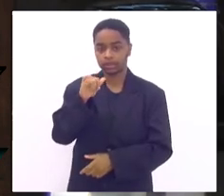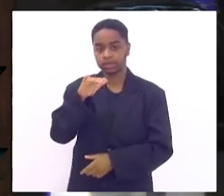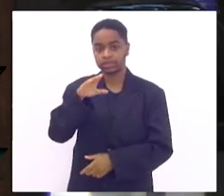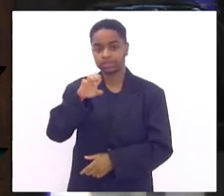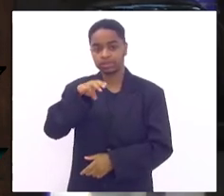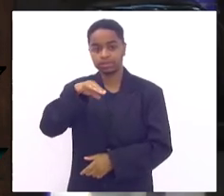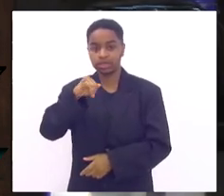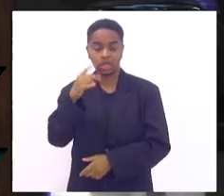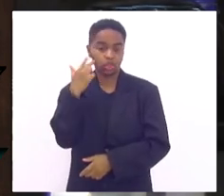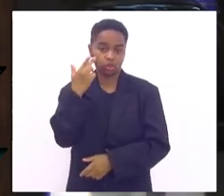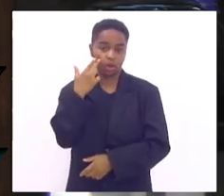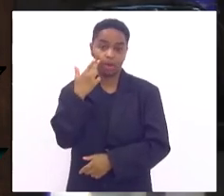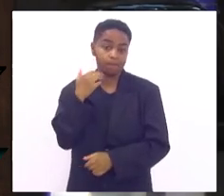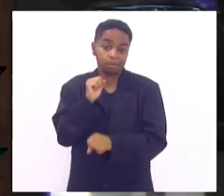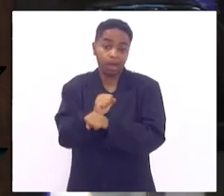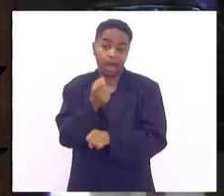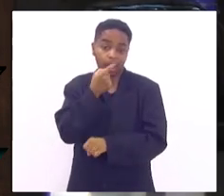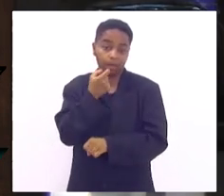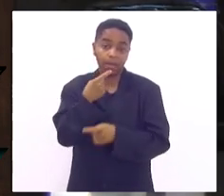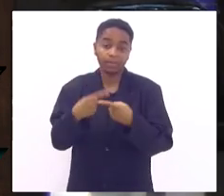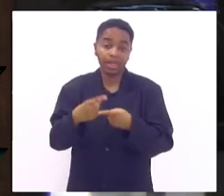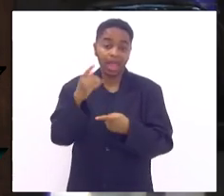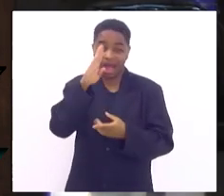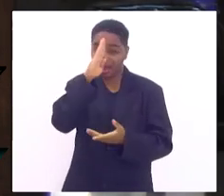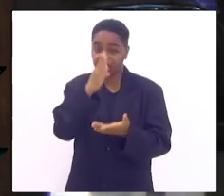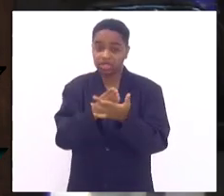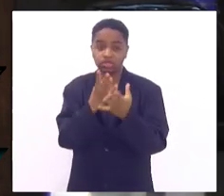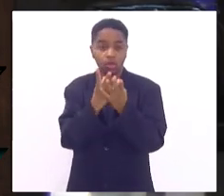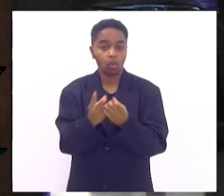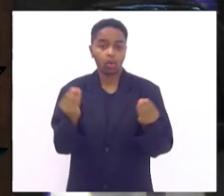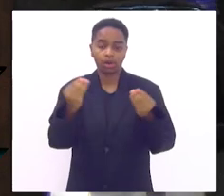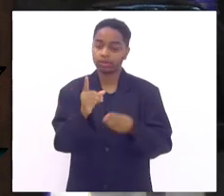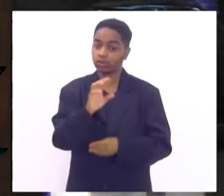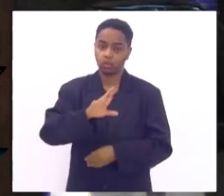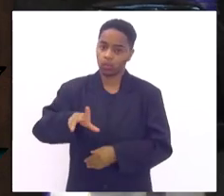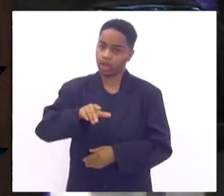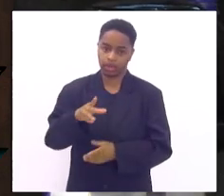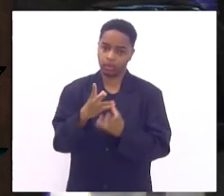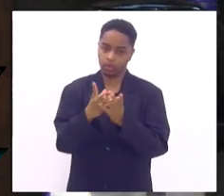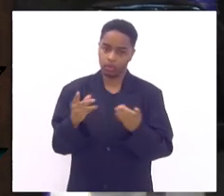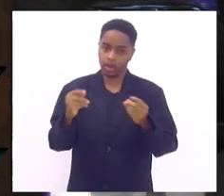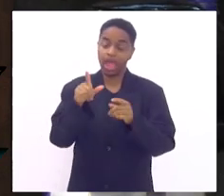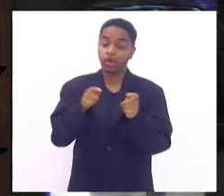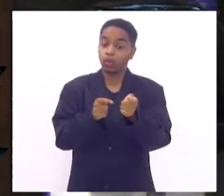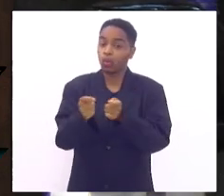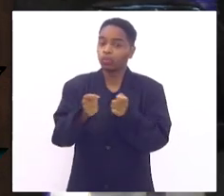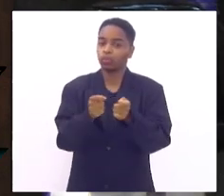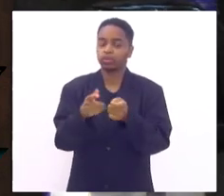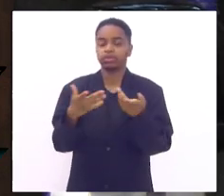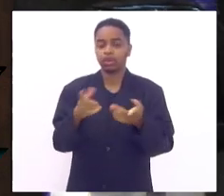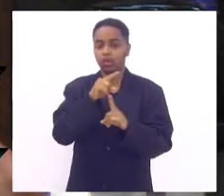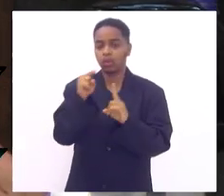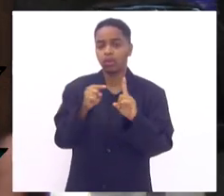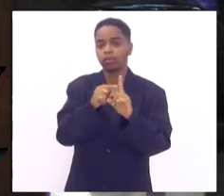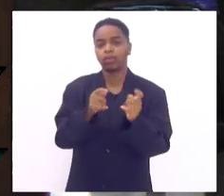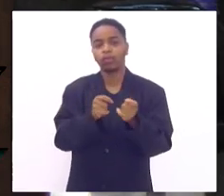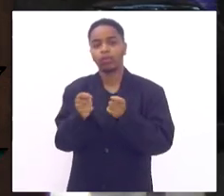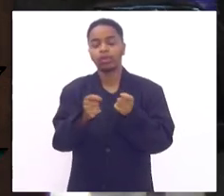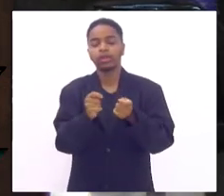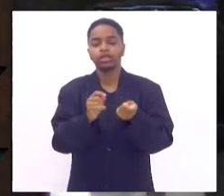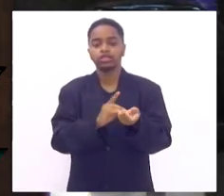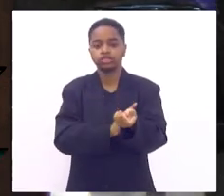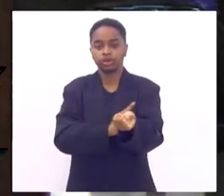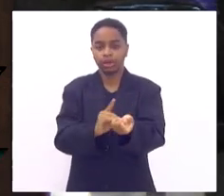ele para de tomar o remédio porque ele acha que ficou curado ele não ficou curado ele ficou controlado então o objetivo do controle tanto do diabetes quanto da pressão